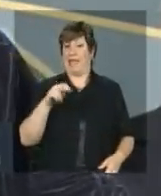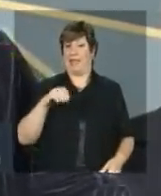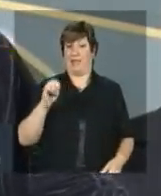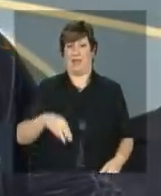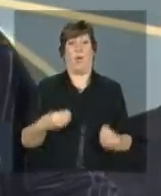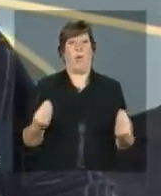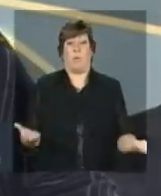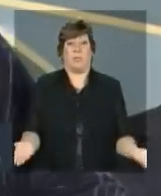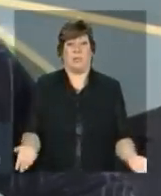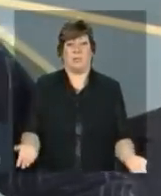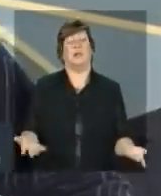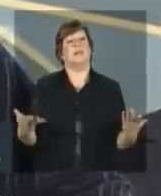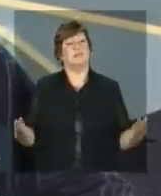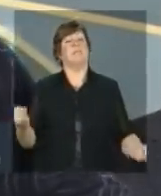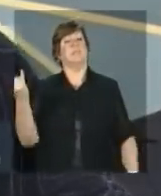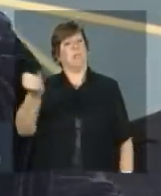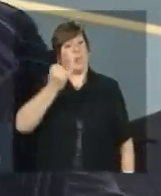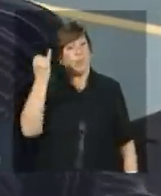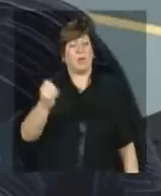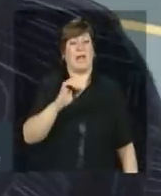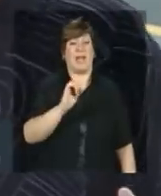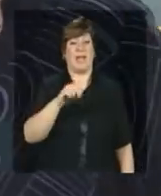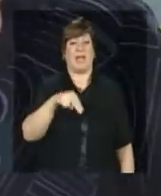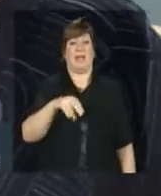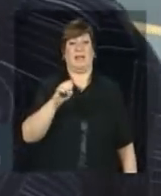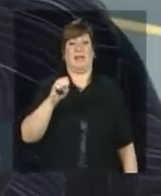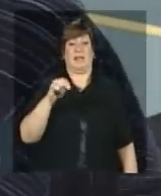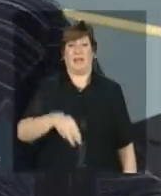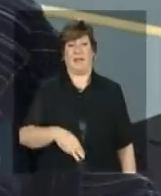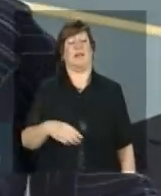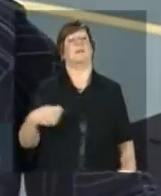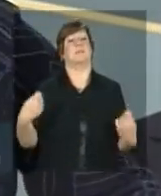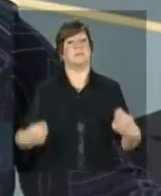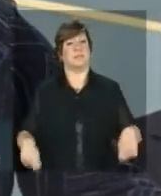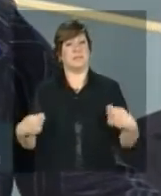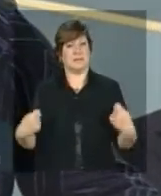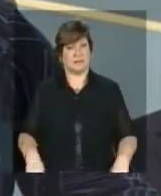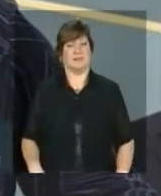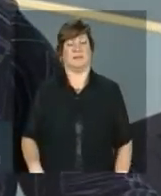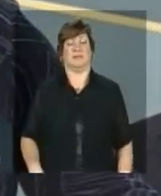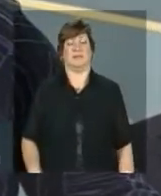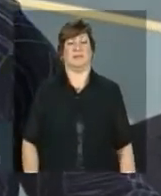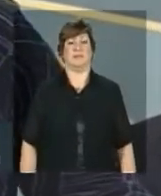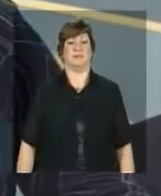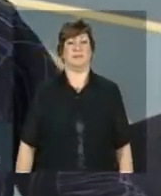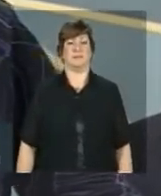mostra a importância do Enem agora como eu reconheci para a imprensa